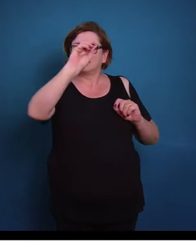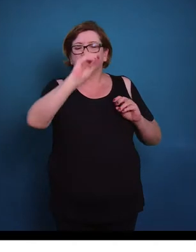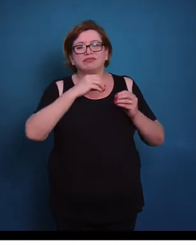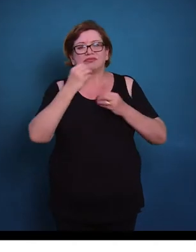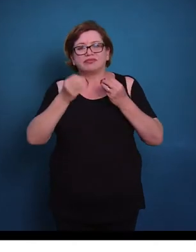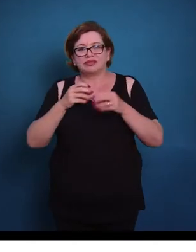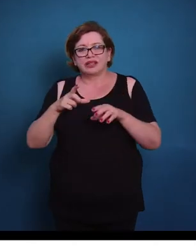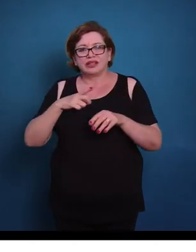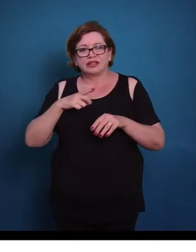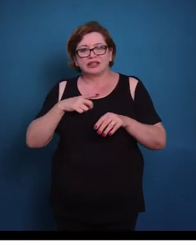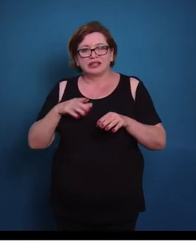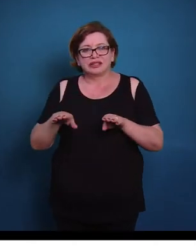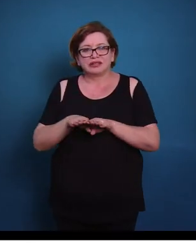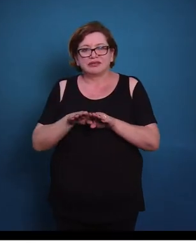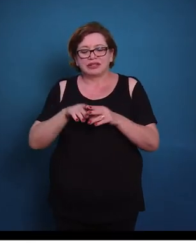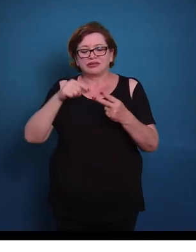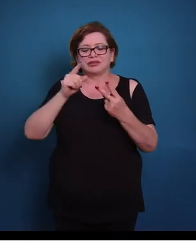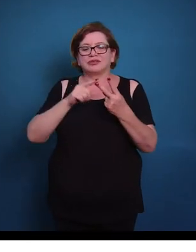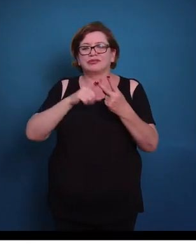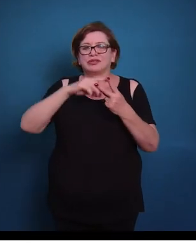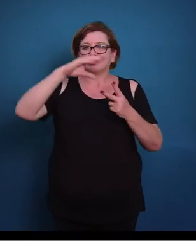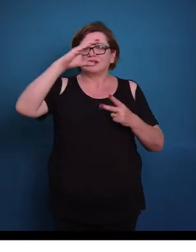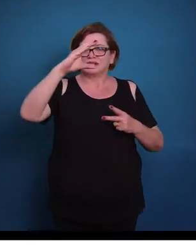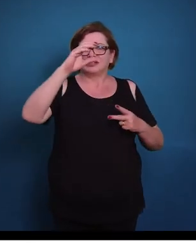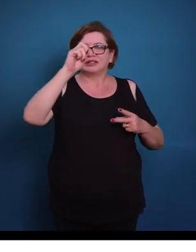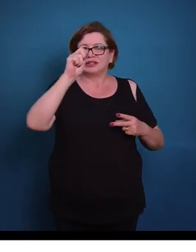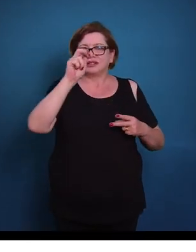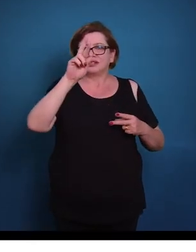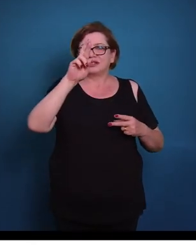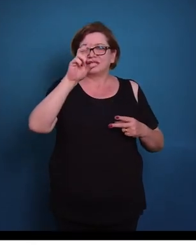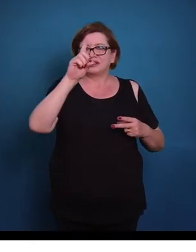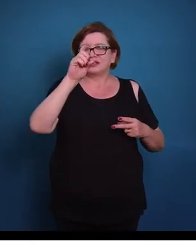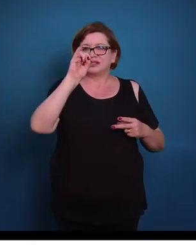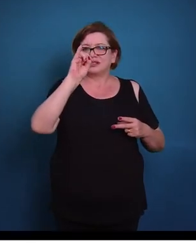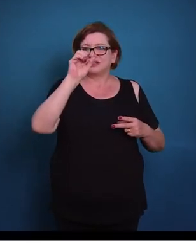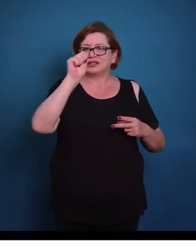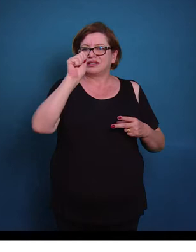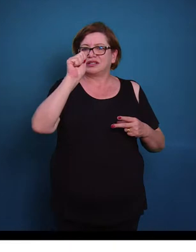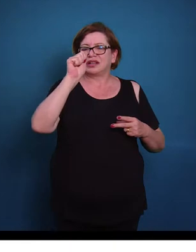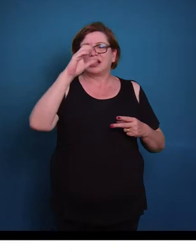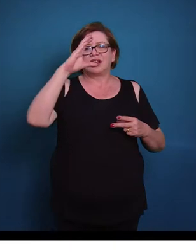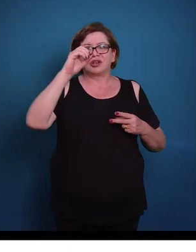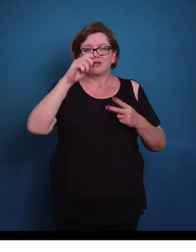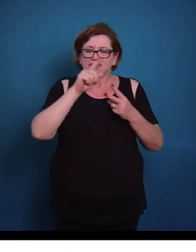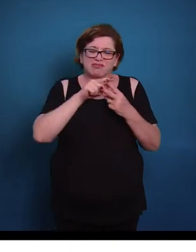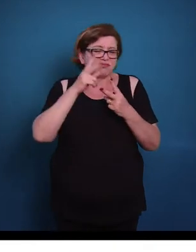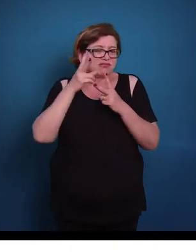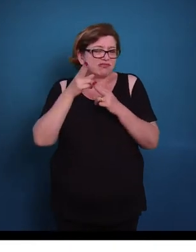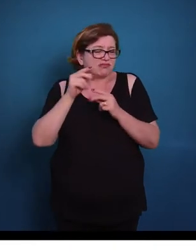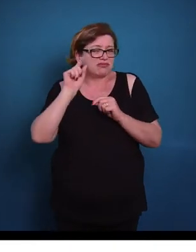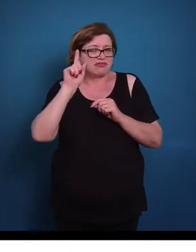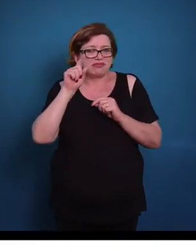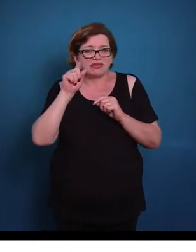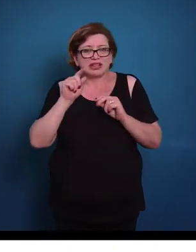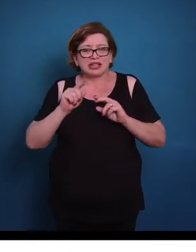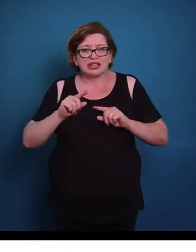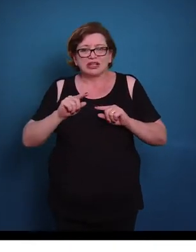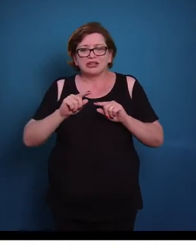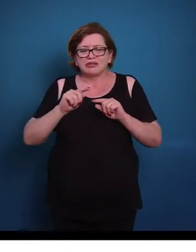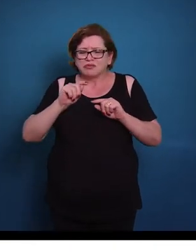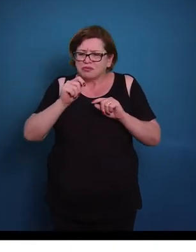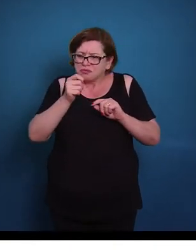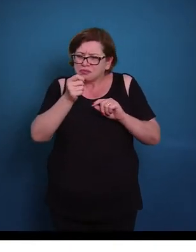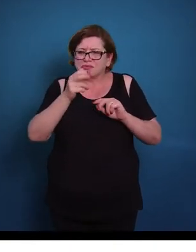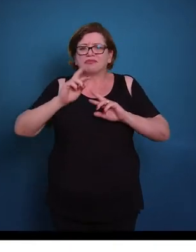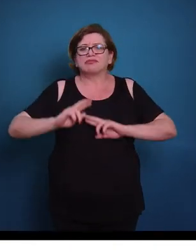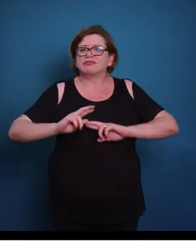Nós temos também o músculo estriado cardíaco, que ele funciona da mesma forma do músculo esquelético. A única diferença, e também ele é um músculo estriado,